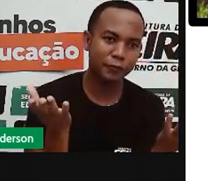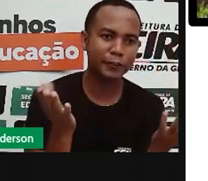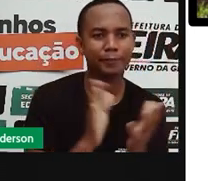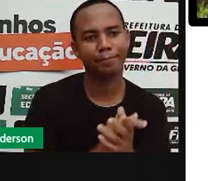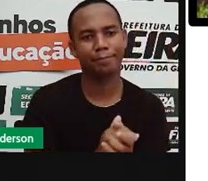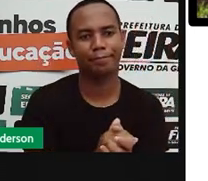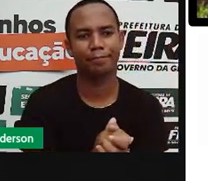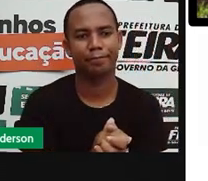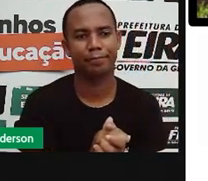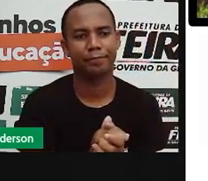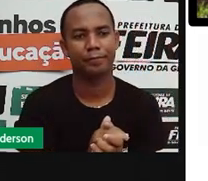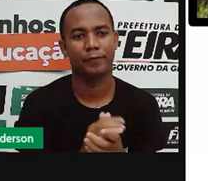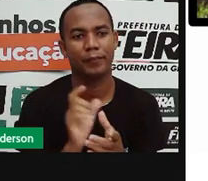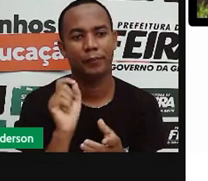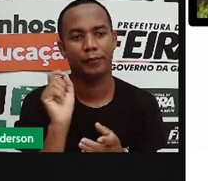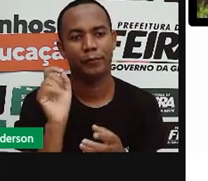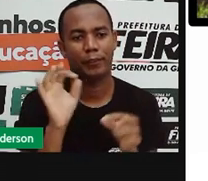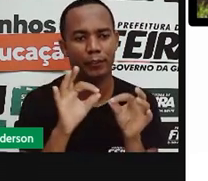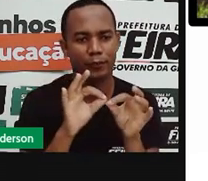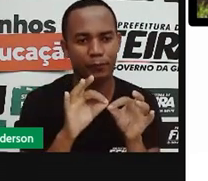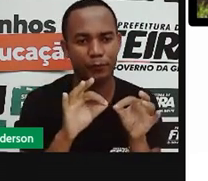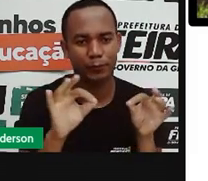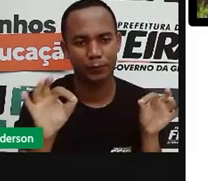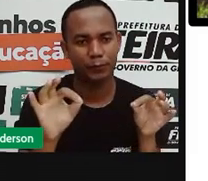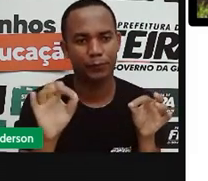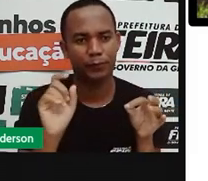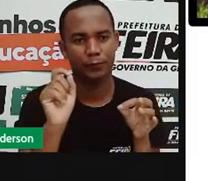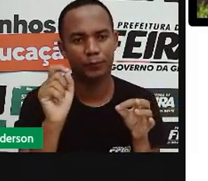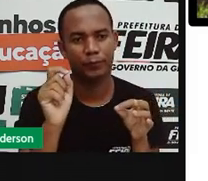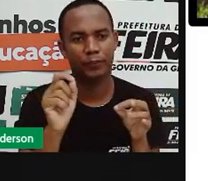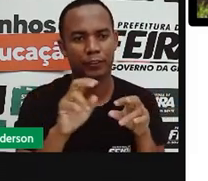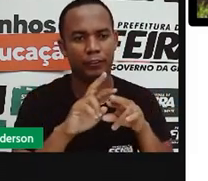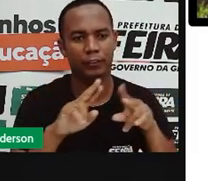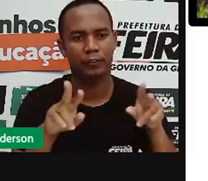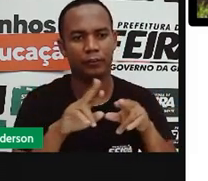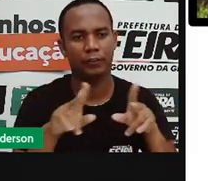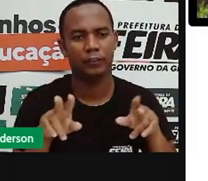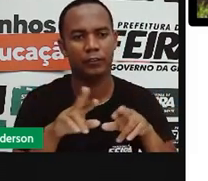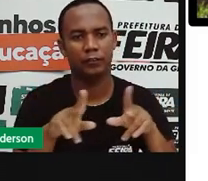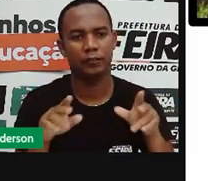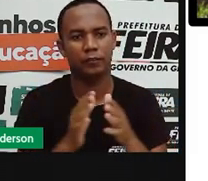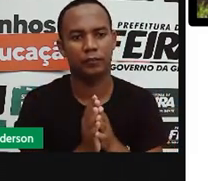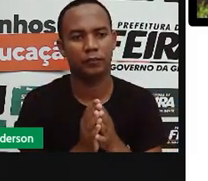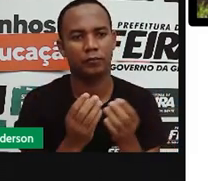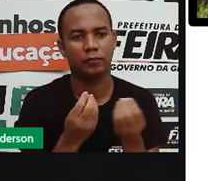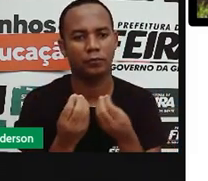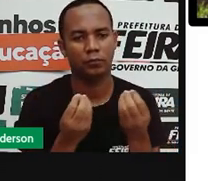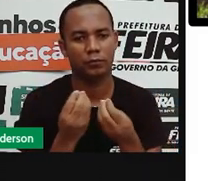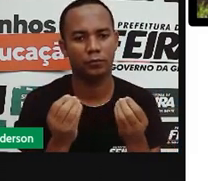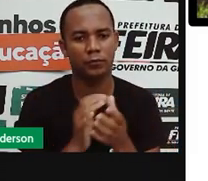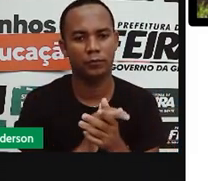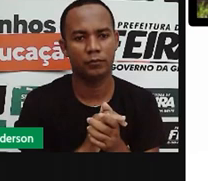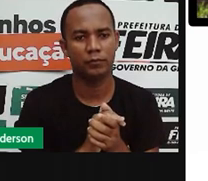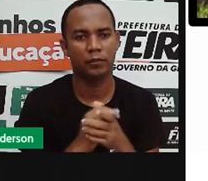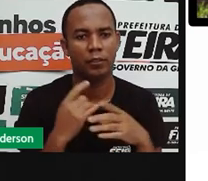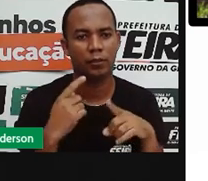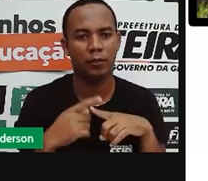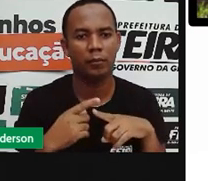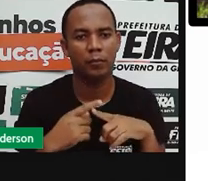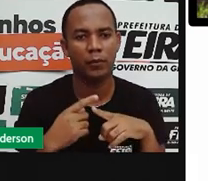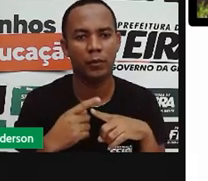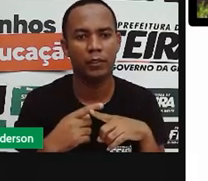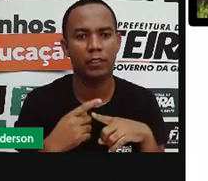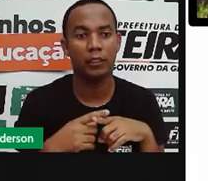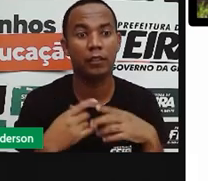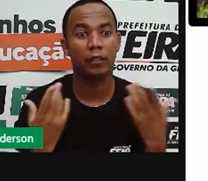Então, nós precisamos utilizar os instrumentos padronizados. Porque assim,